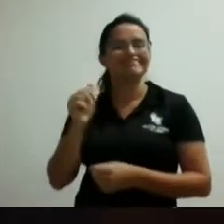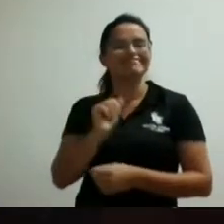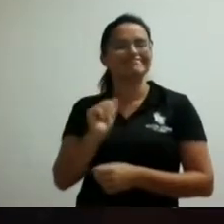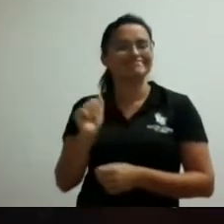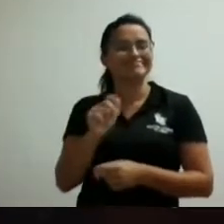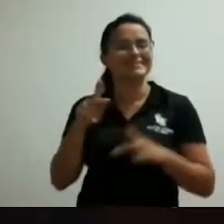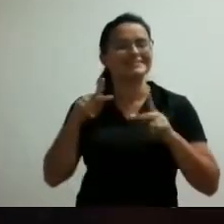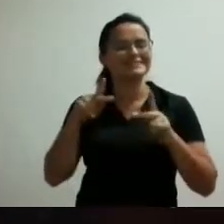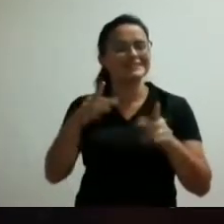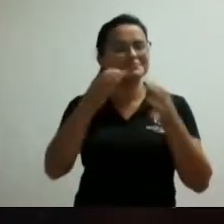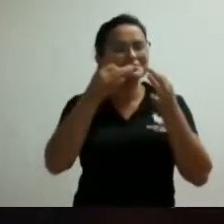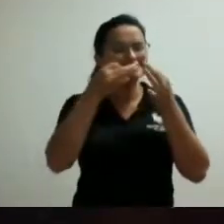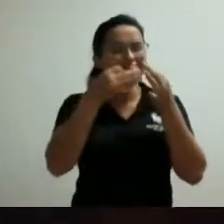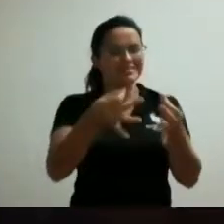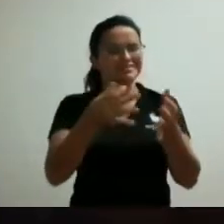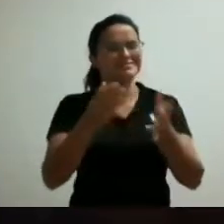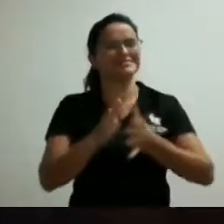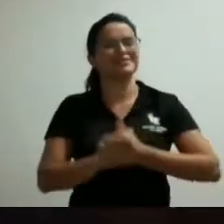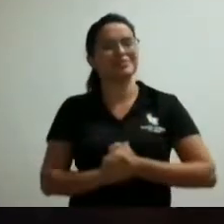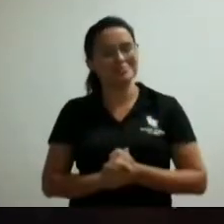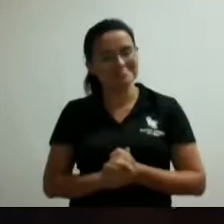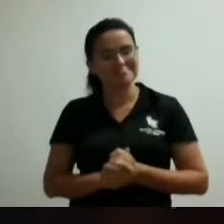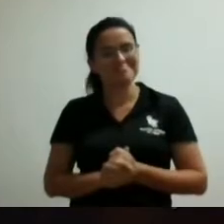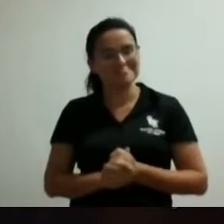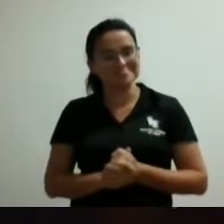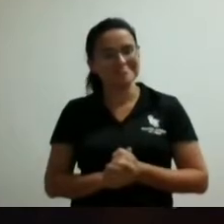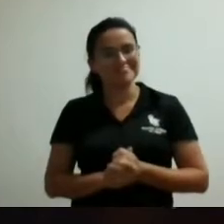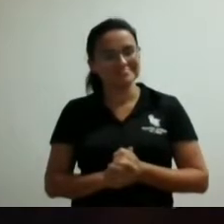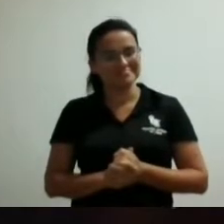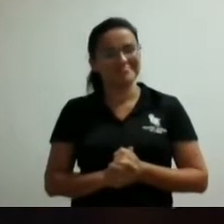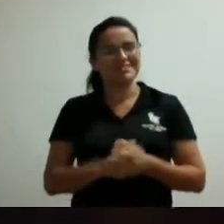agora está vindo melhor ainda mas